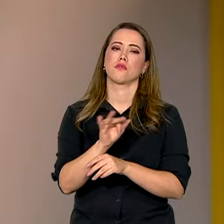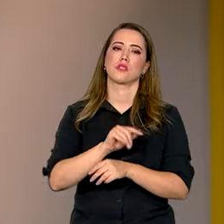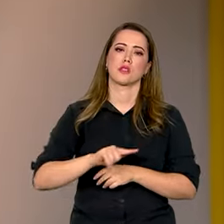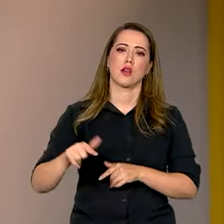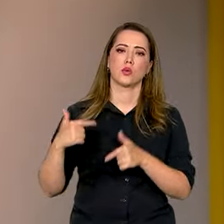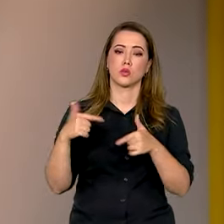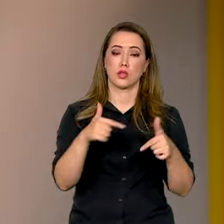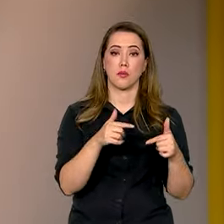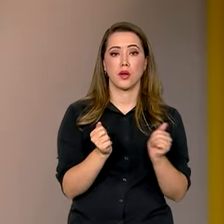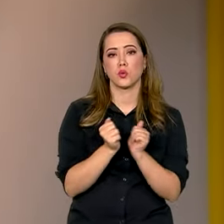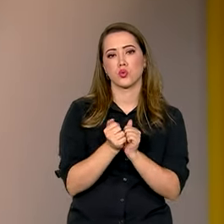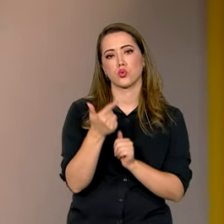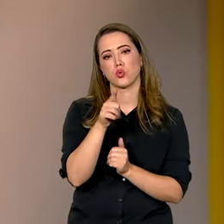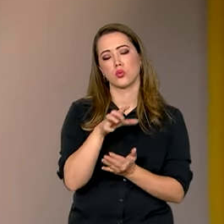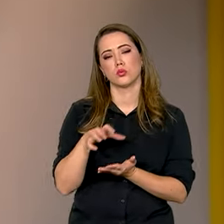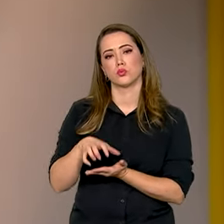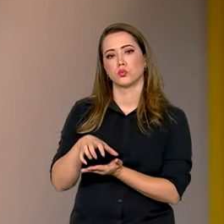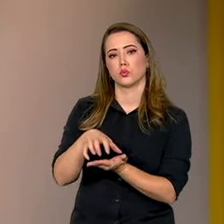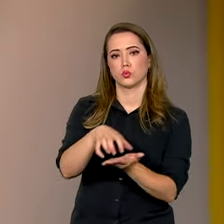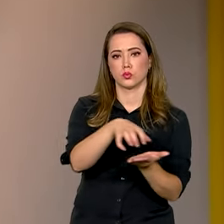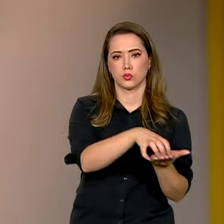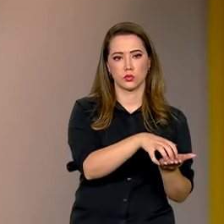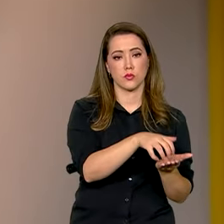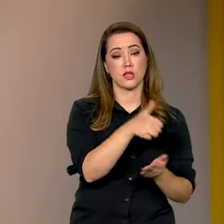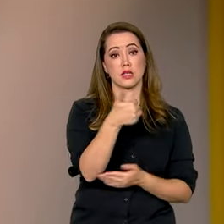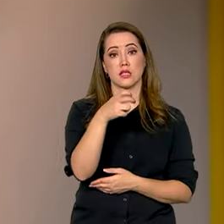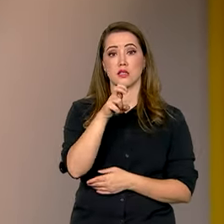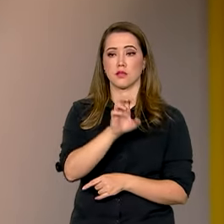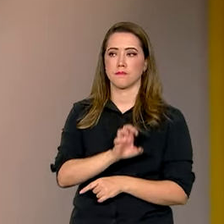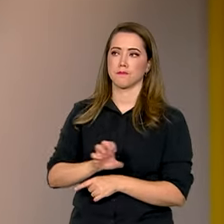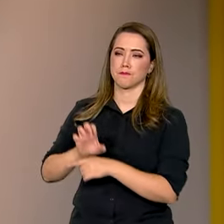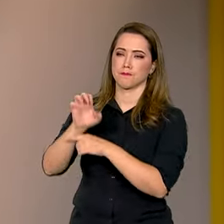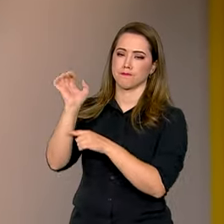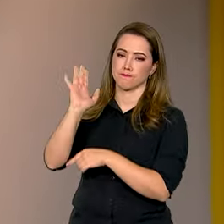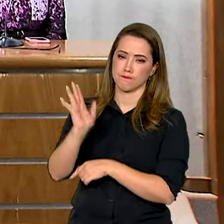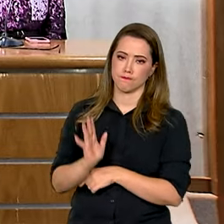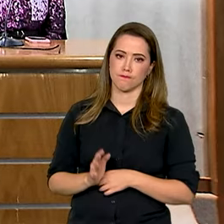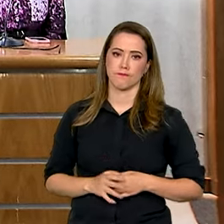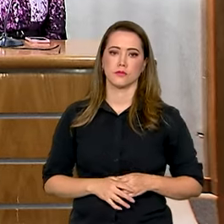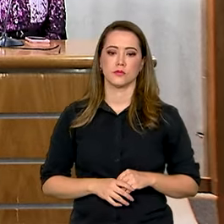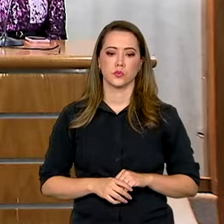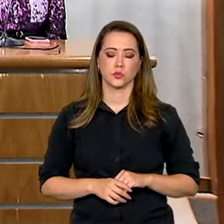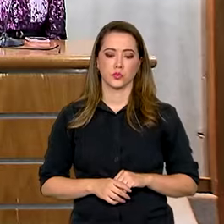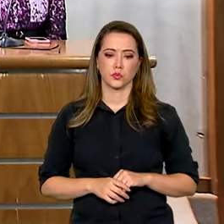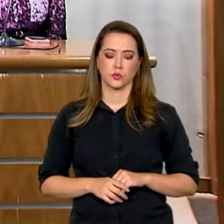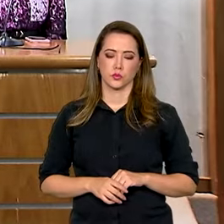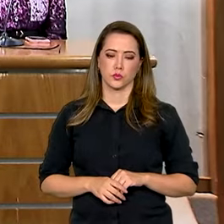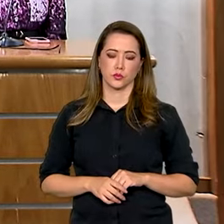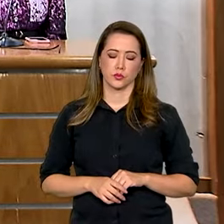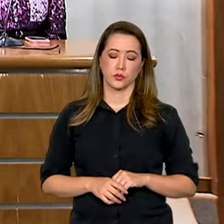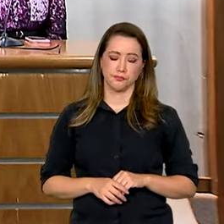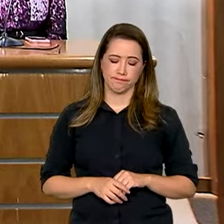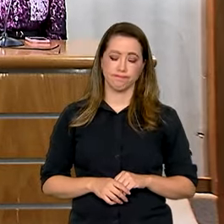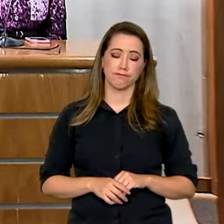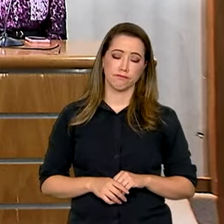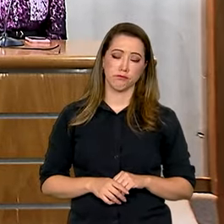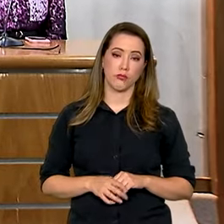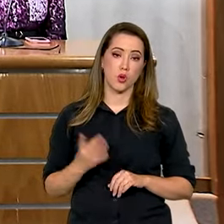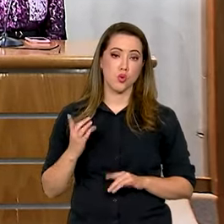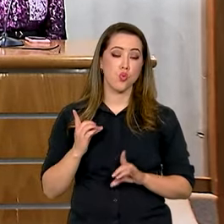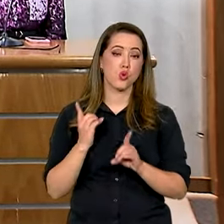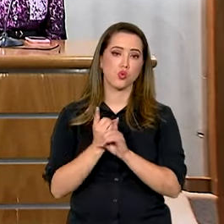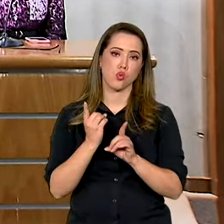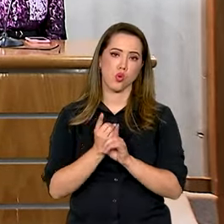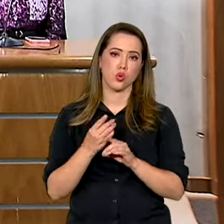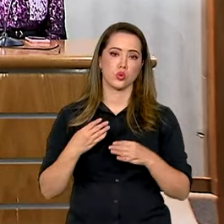em parceria com outras instituições em 15 estados brasileiros. Um encontro realizado